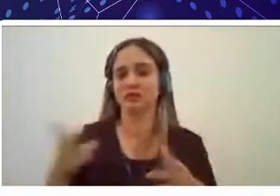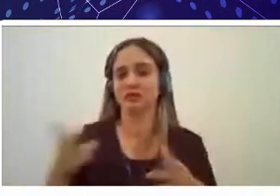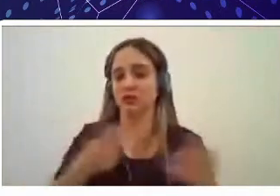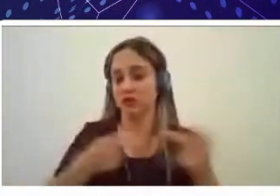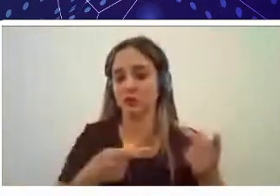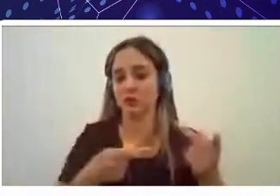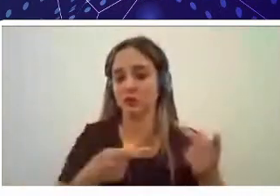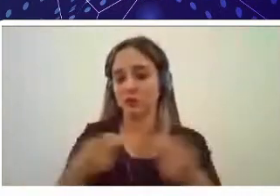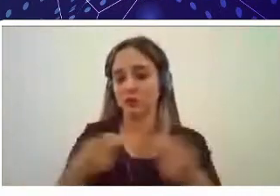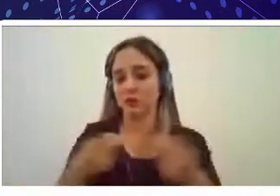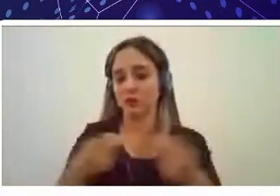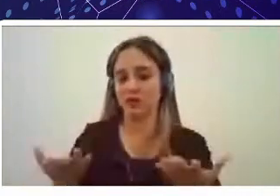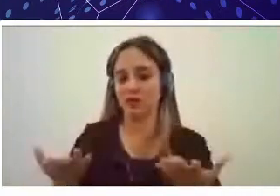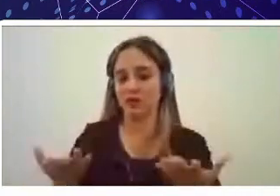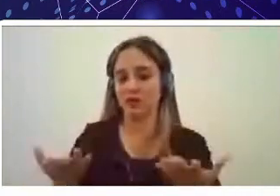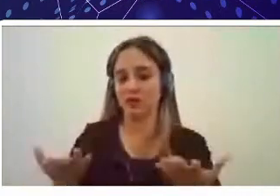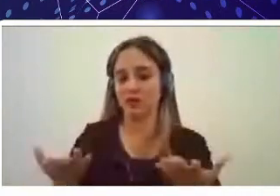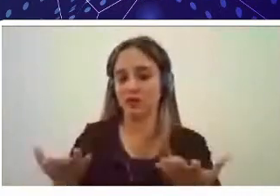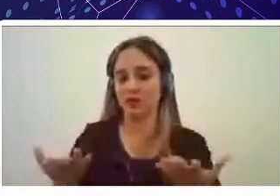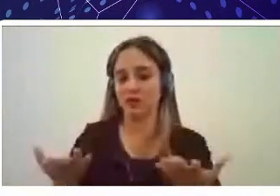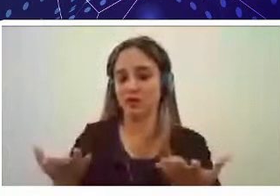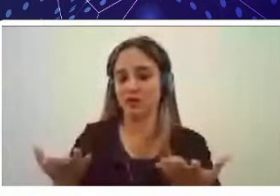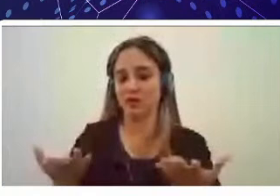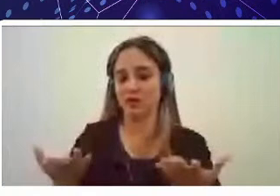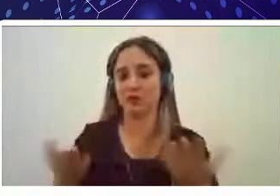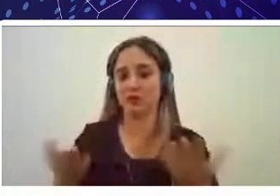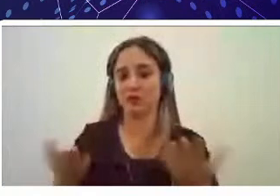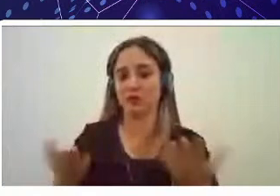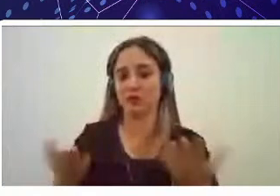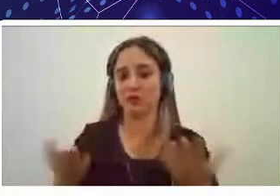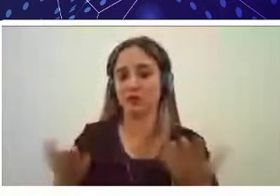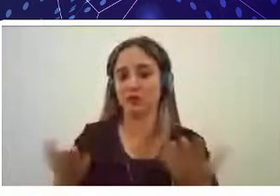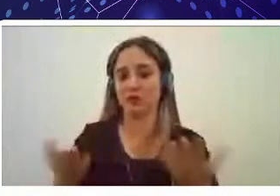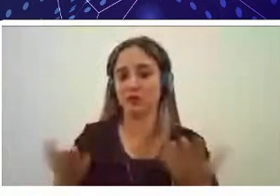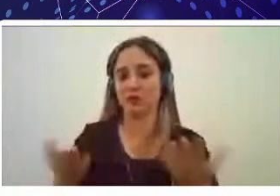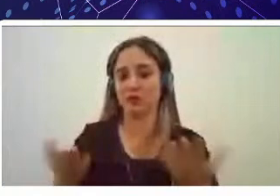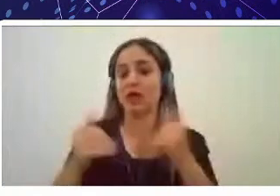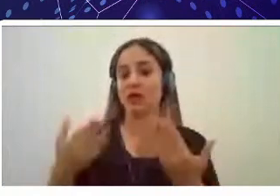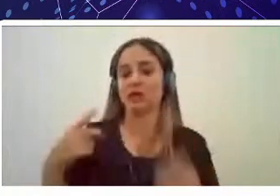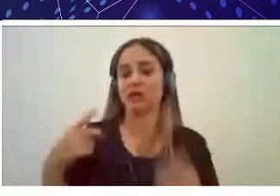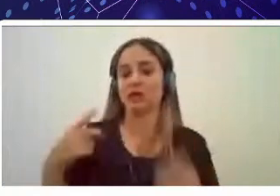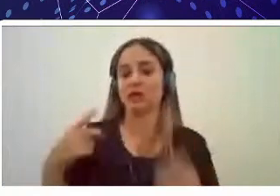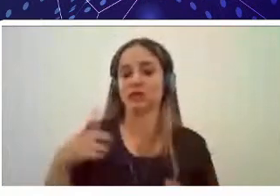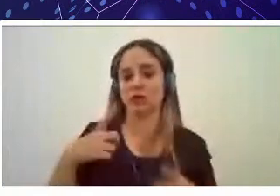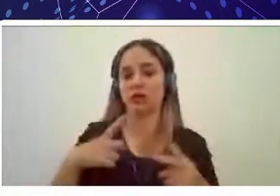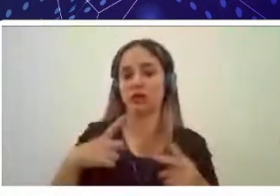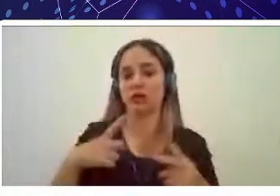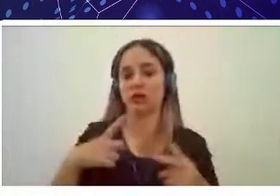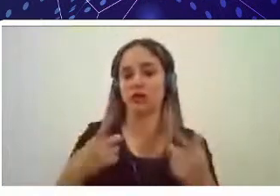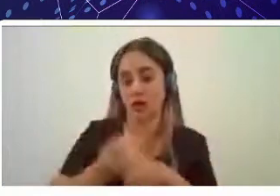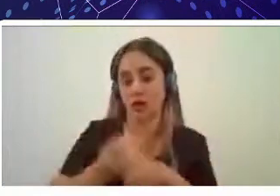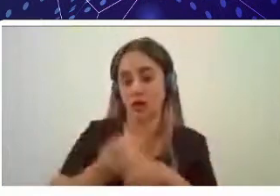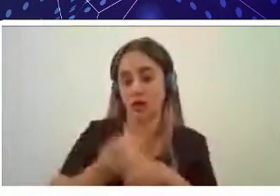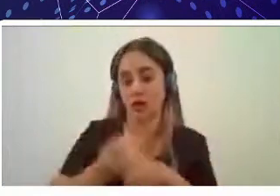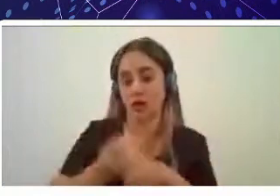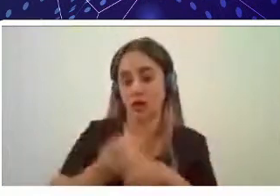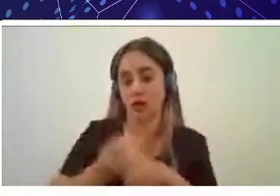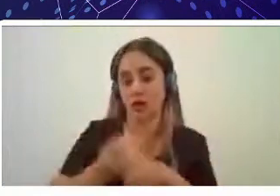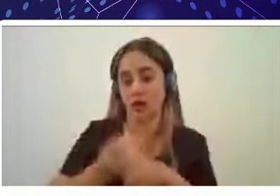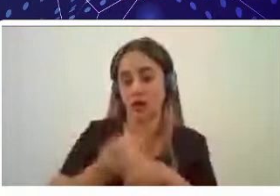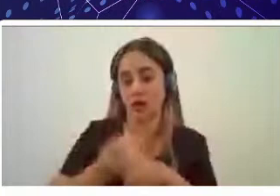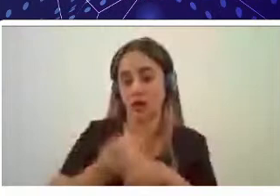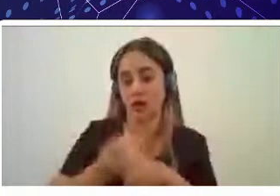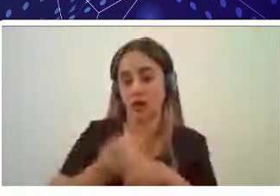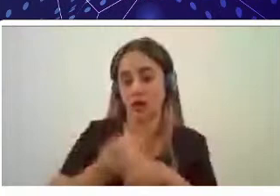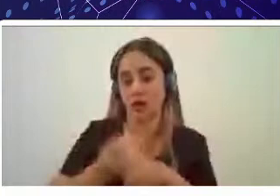também temos várias áreas aí para os alunos terem interesse de acordo com as habilidades, na área de equid, mesmo como eu